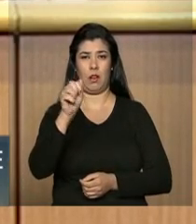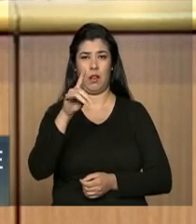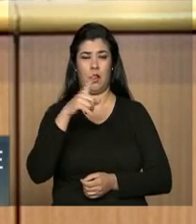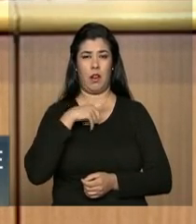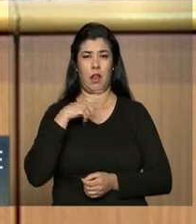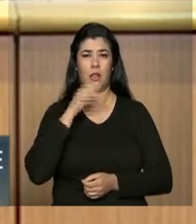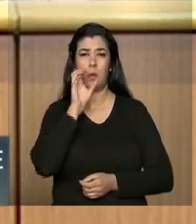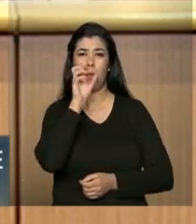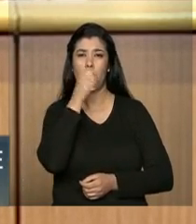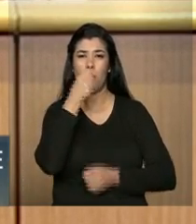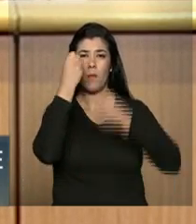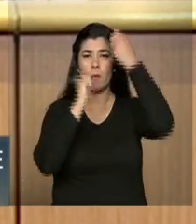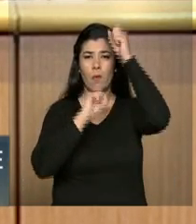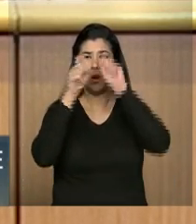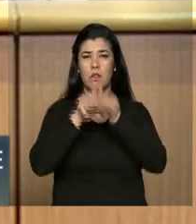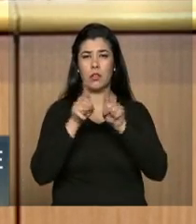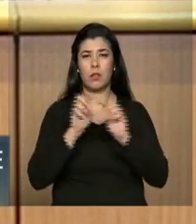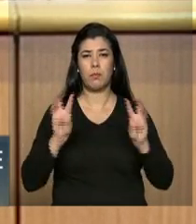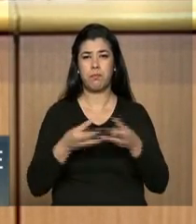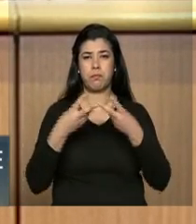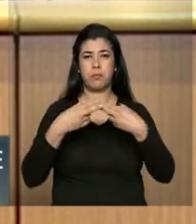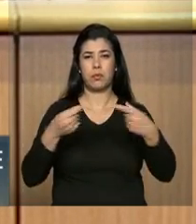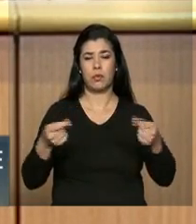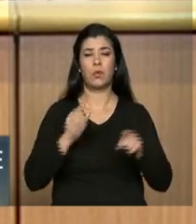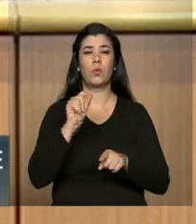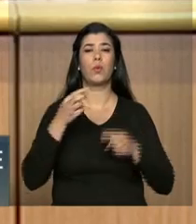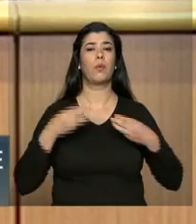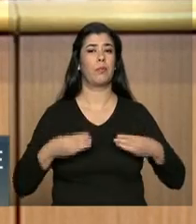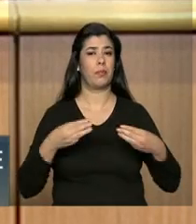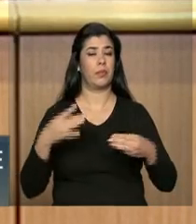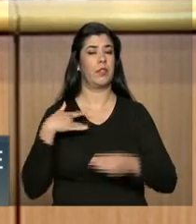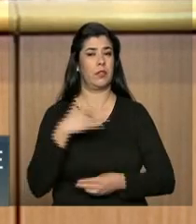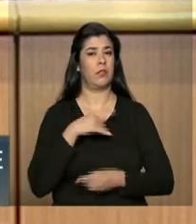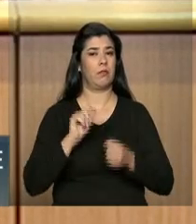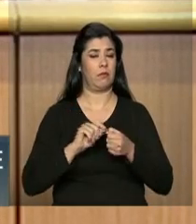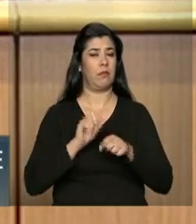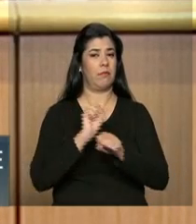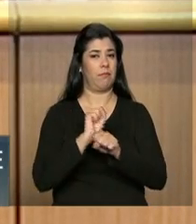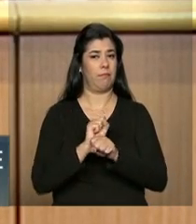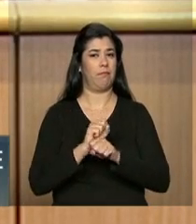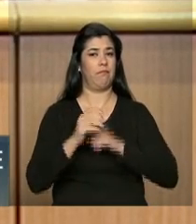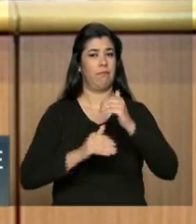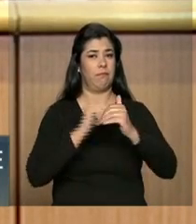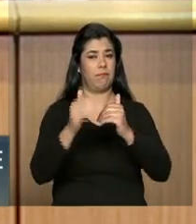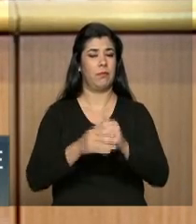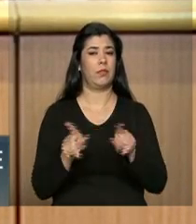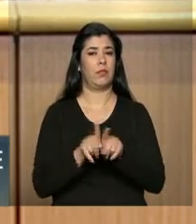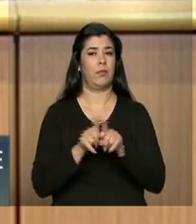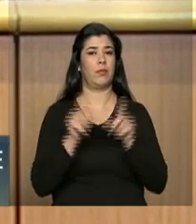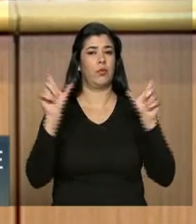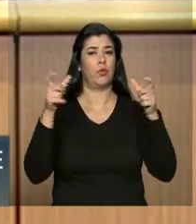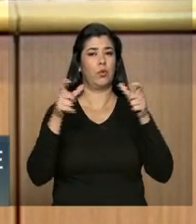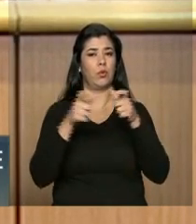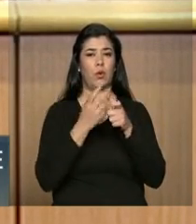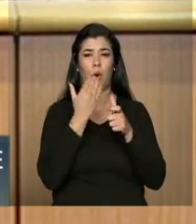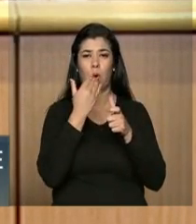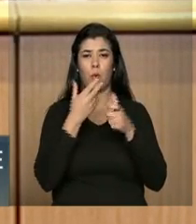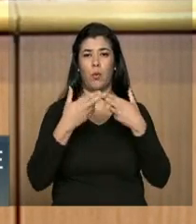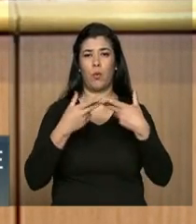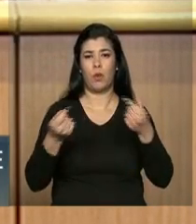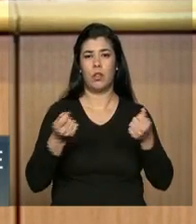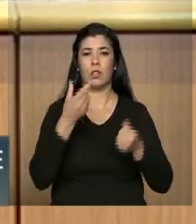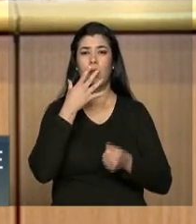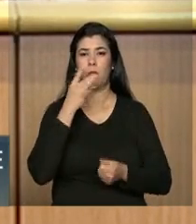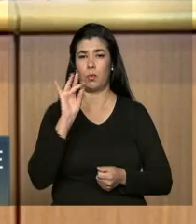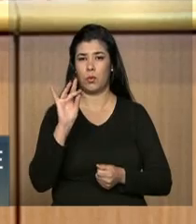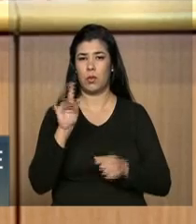pães de forma e macarrões instantâneos. O que o Ministério da Saúde espera é que, junto com a redução do consumo de sal, também